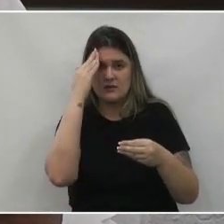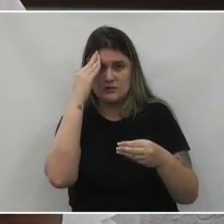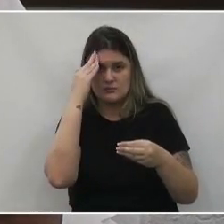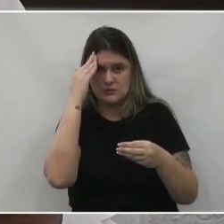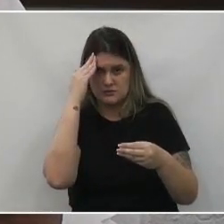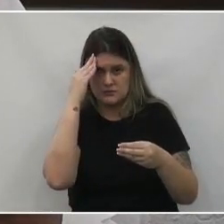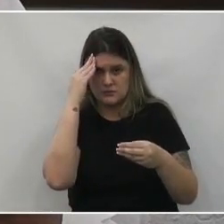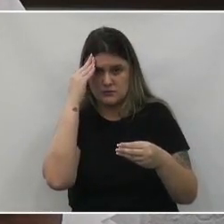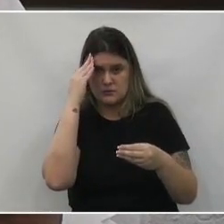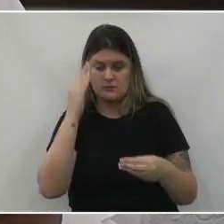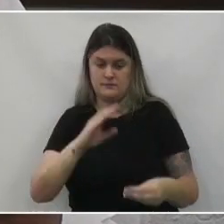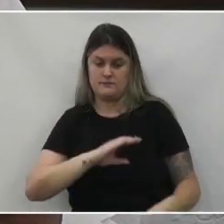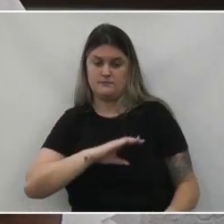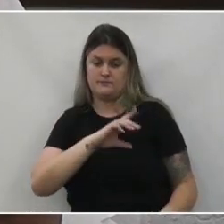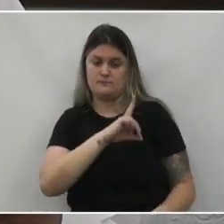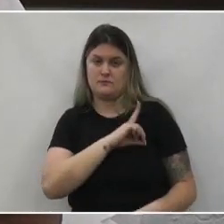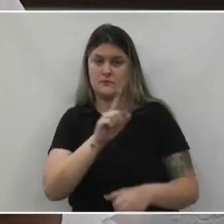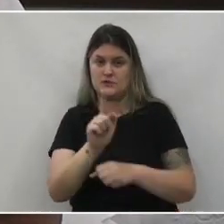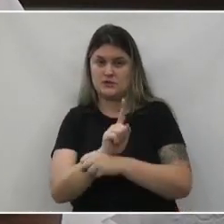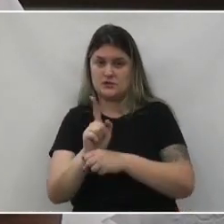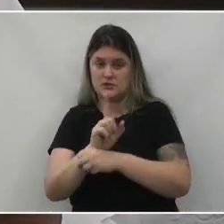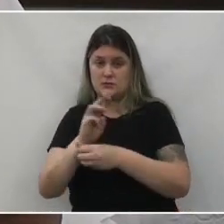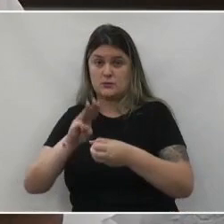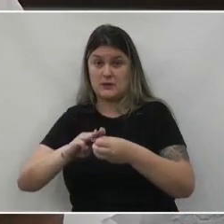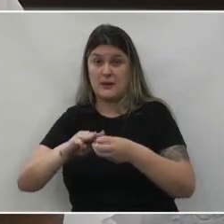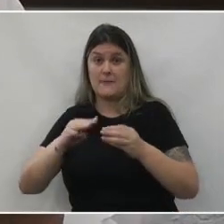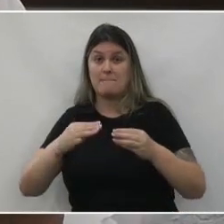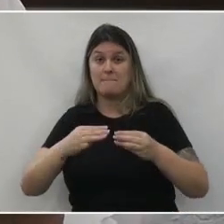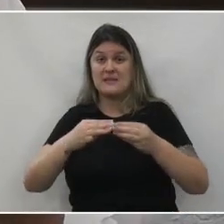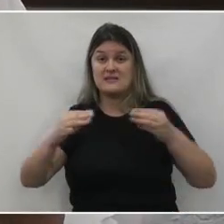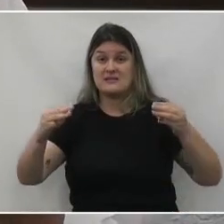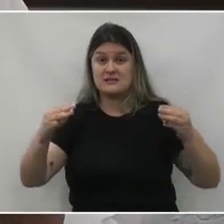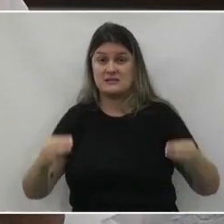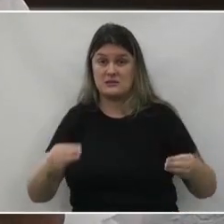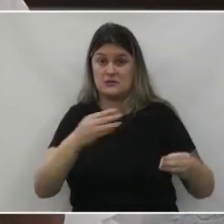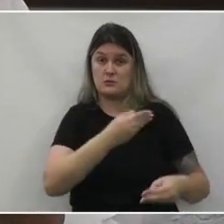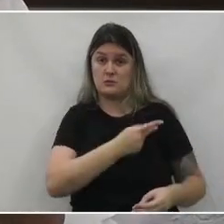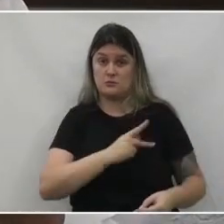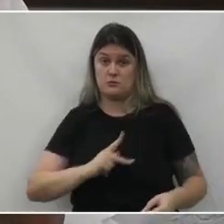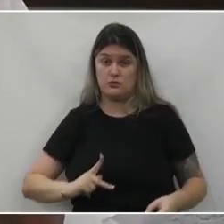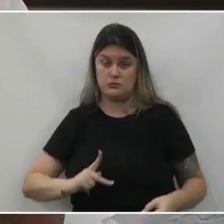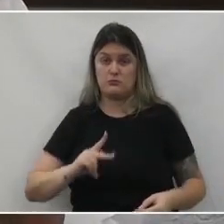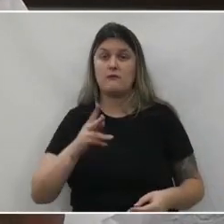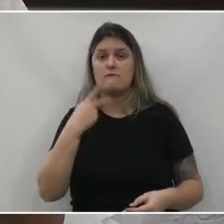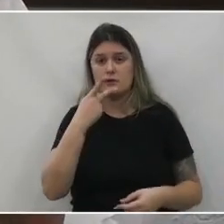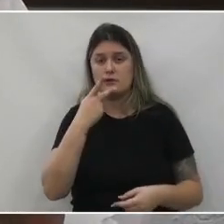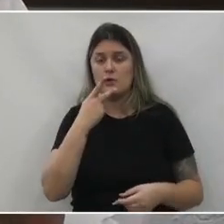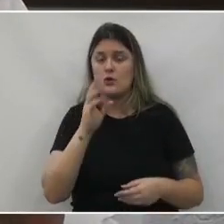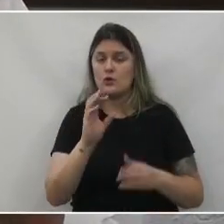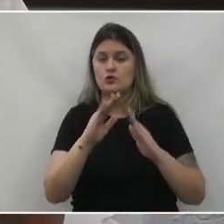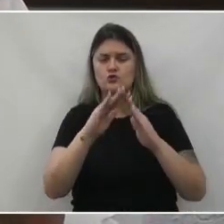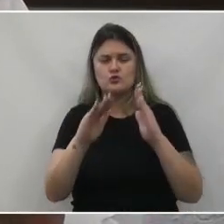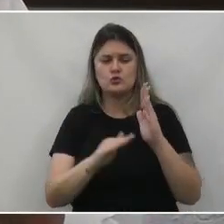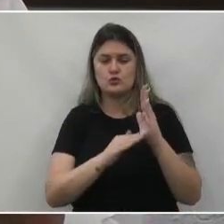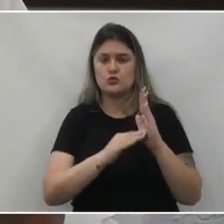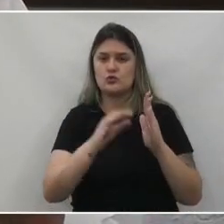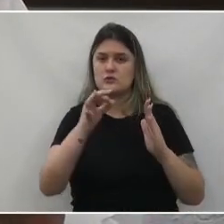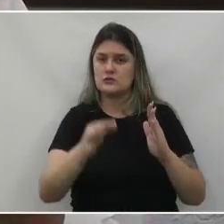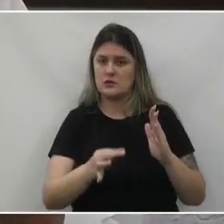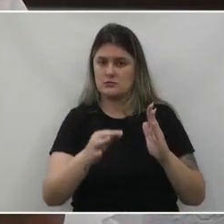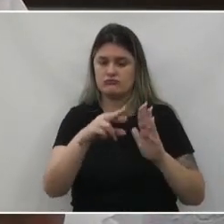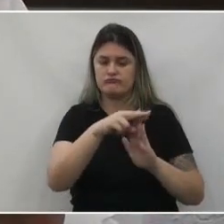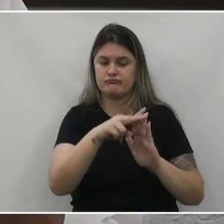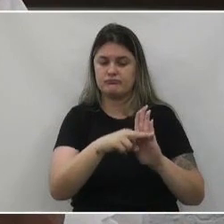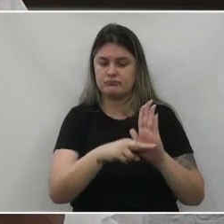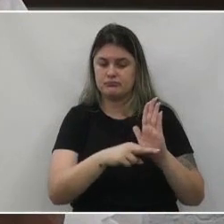da coordenadoria de gestão municipal o ministério público de contas também se manifestou pela regularidade das contas conforme